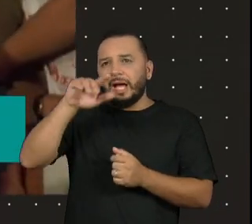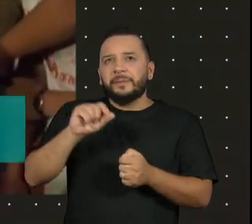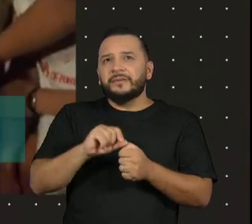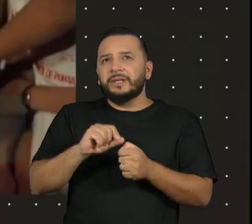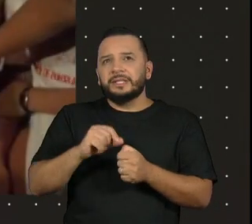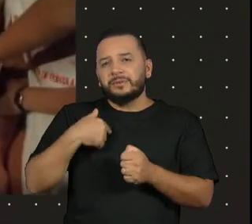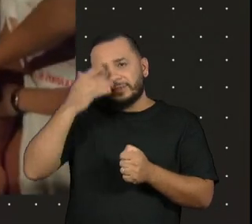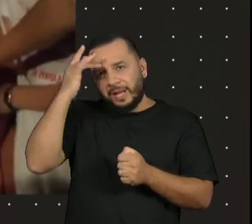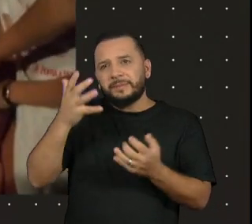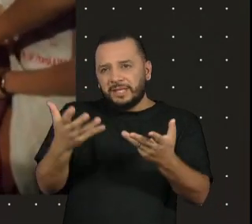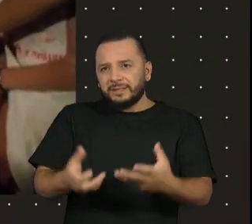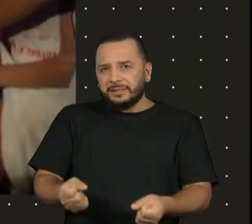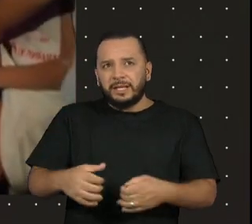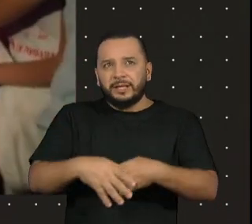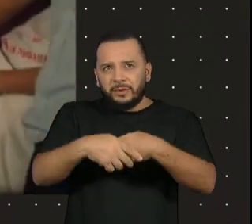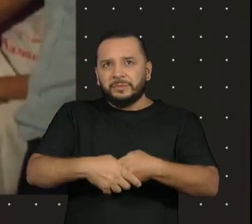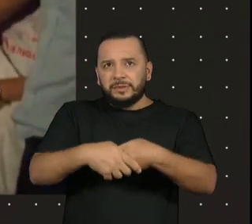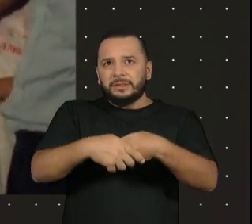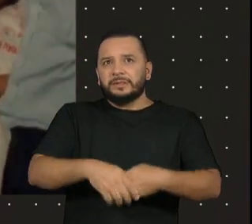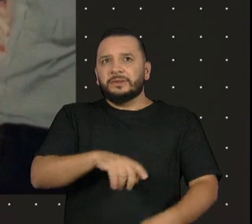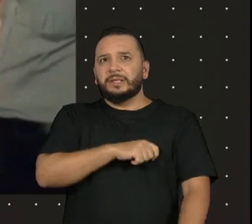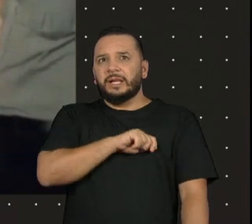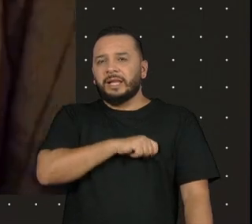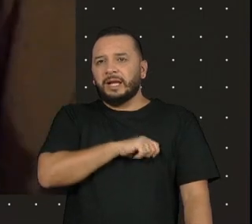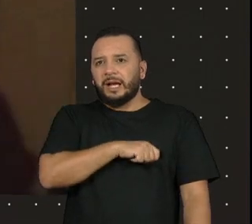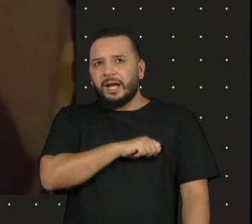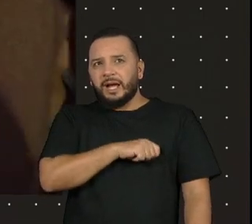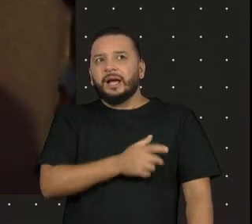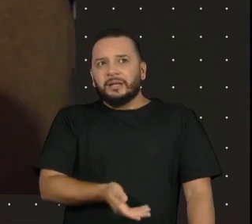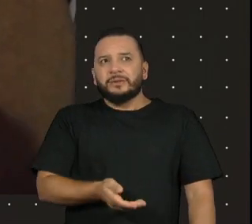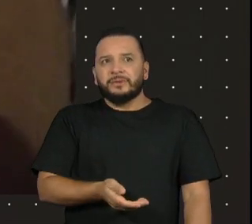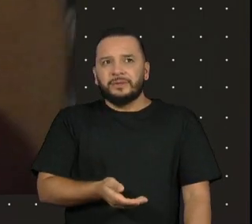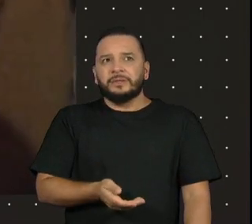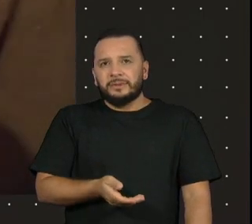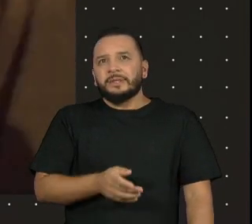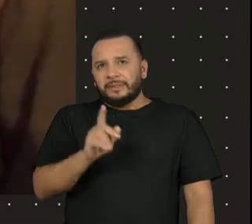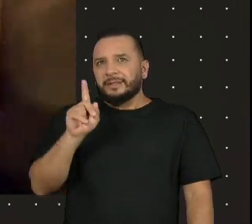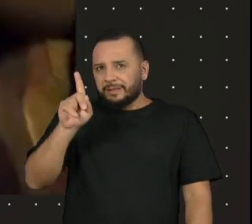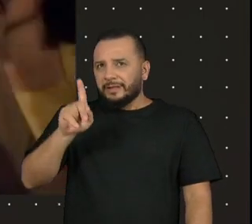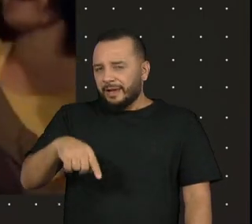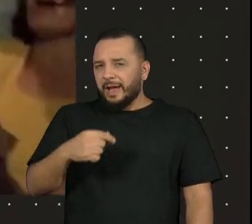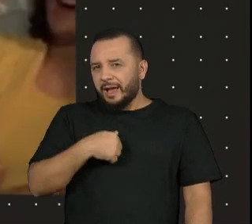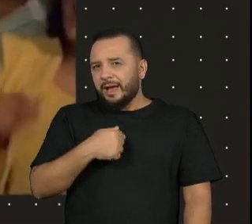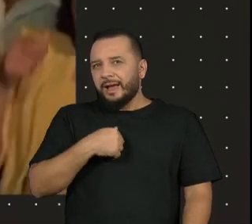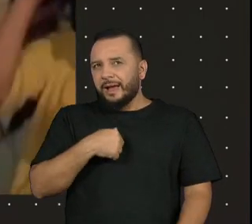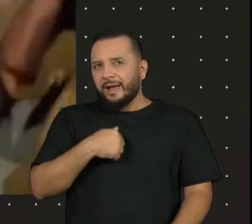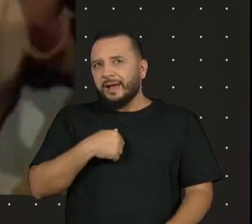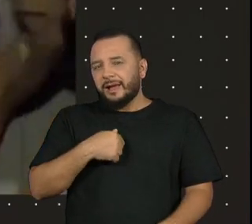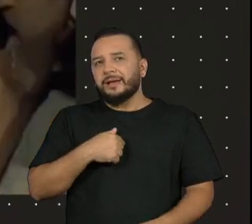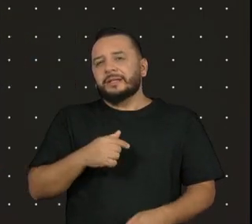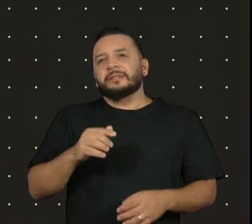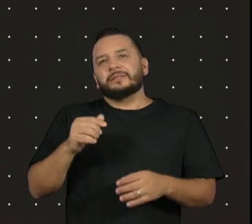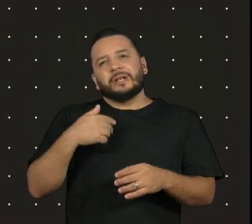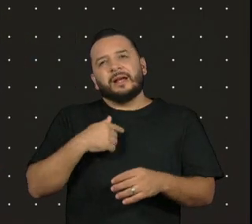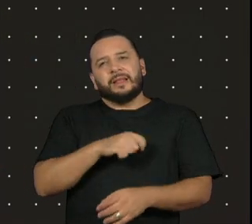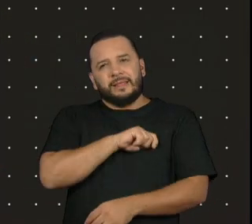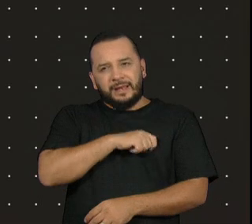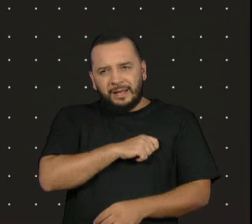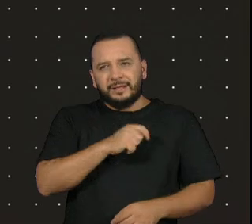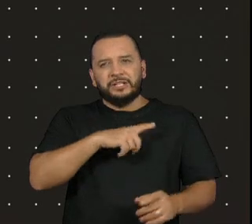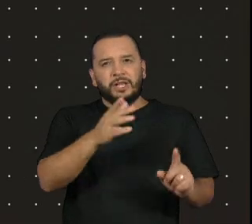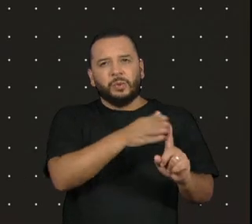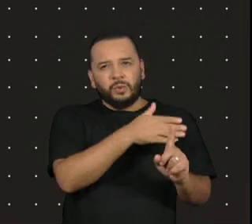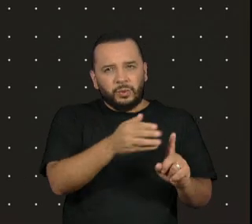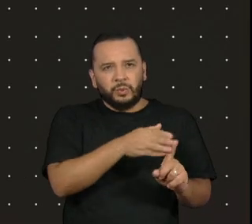aceita o cumprimento daquele delegado, muito ligado certamente, a tortura, as coisas,